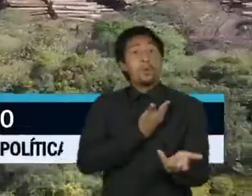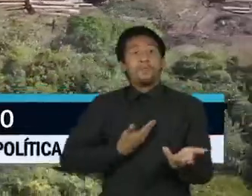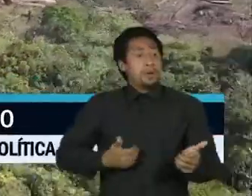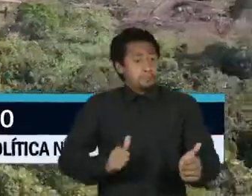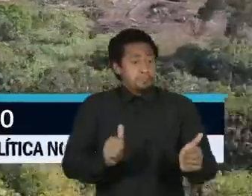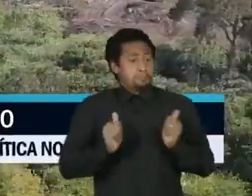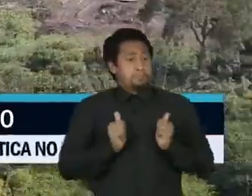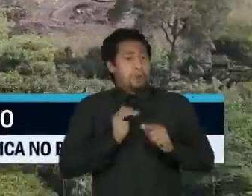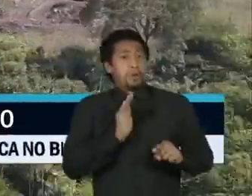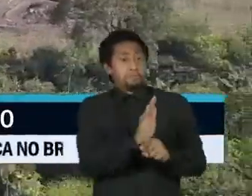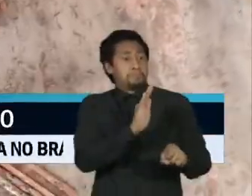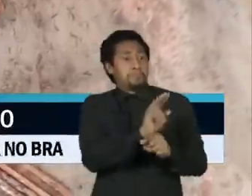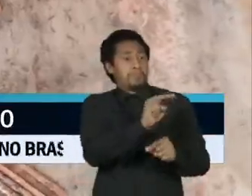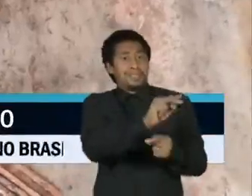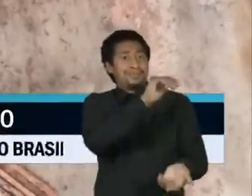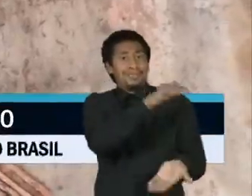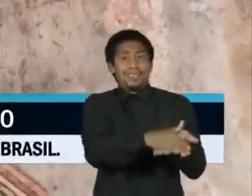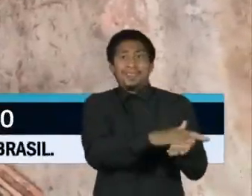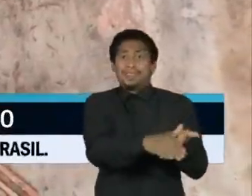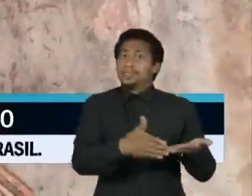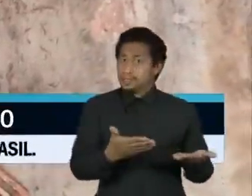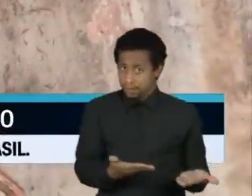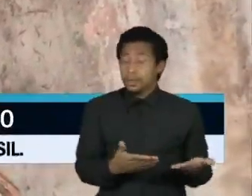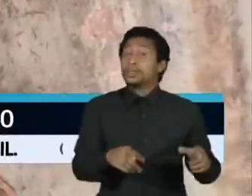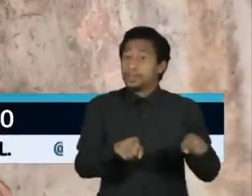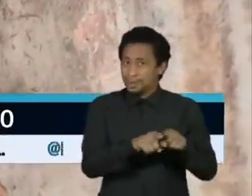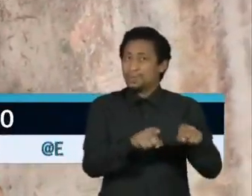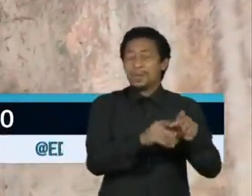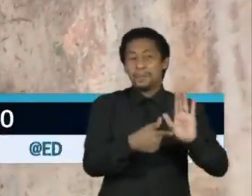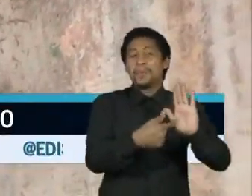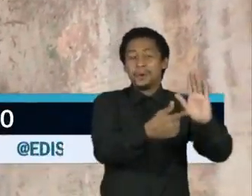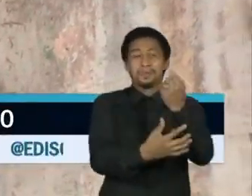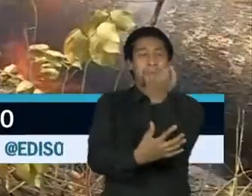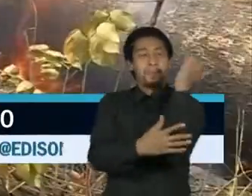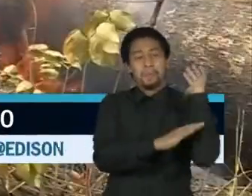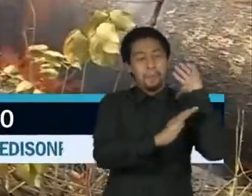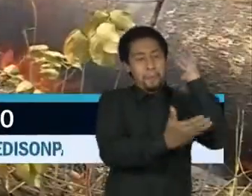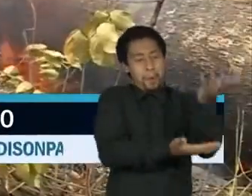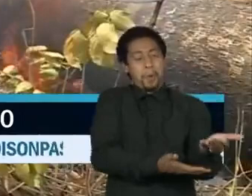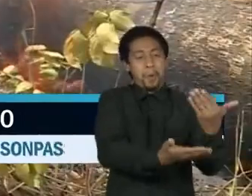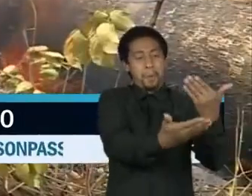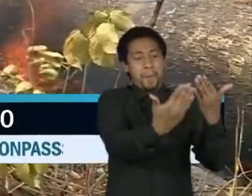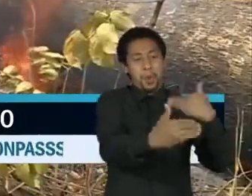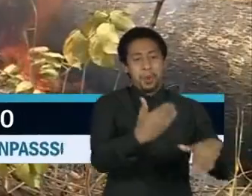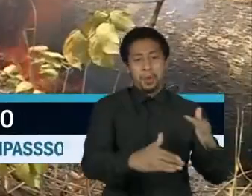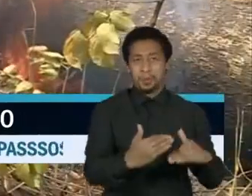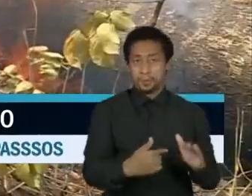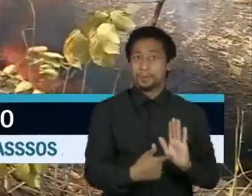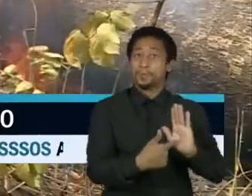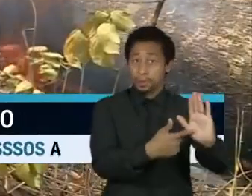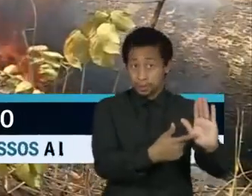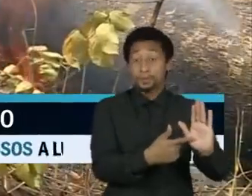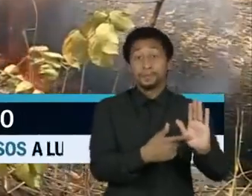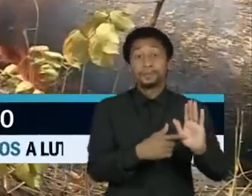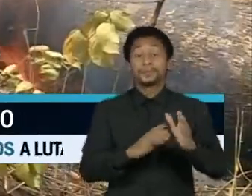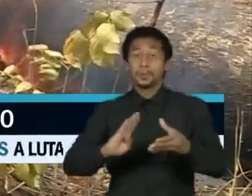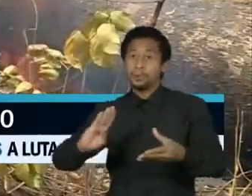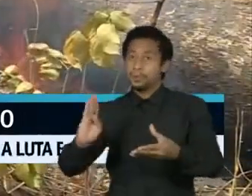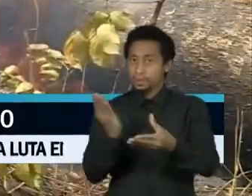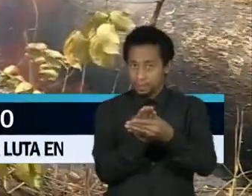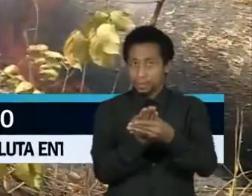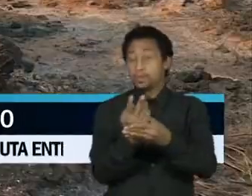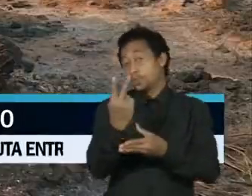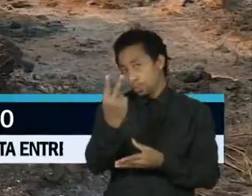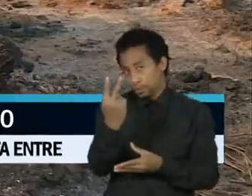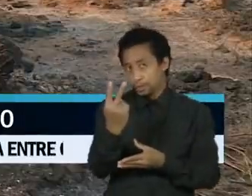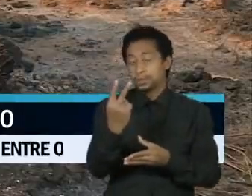ambiente e medidas consideradas como um retrocesso. Os dois primeiros casos envolvem diretamente a Amazônia.